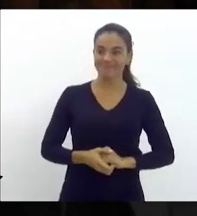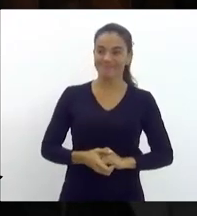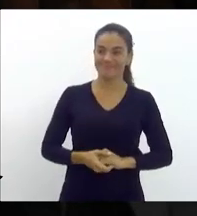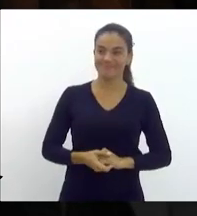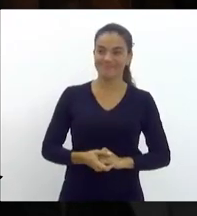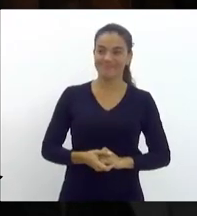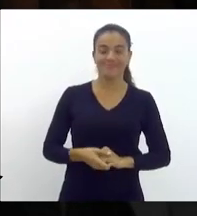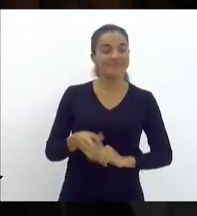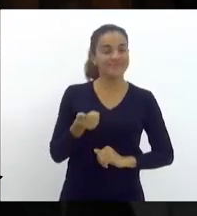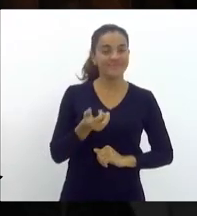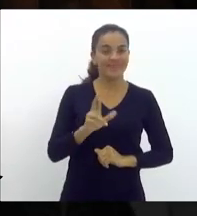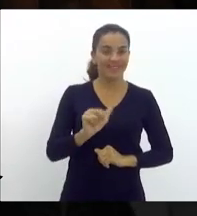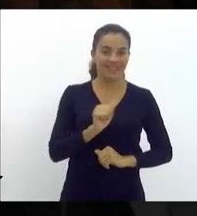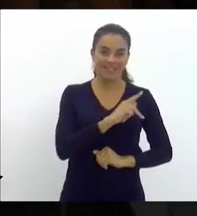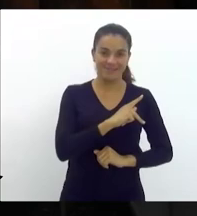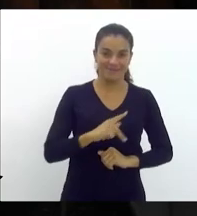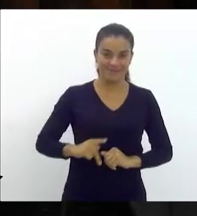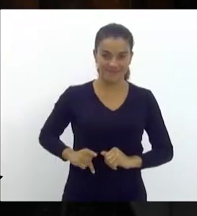Senhora presidente,